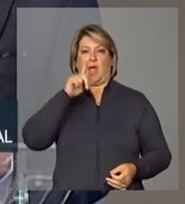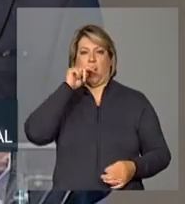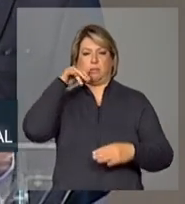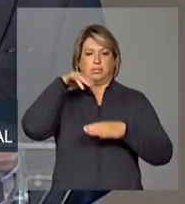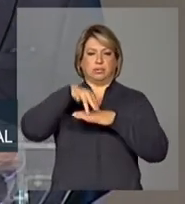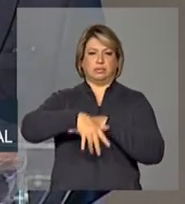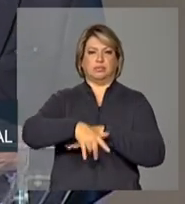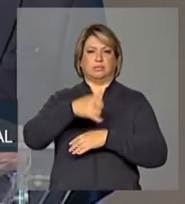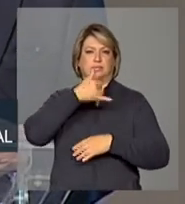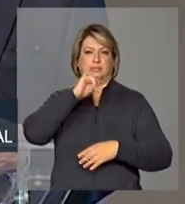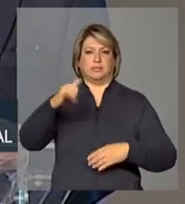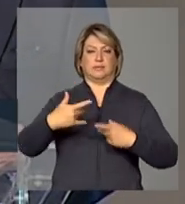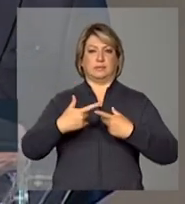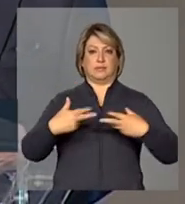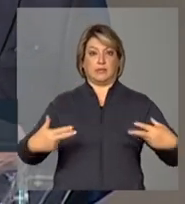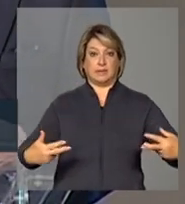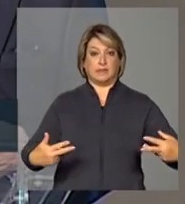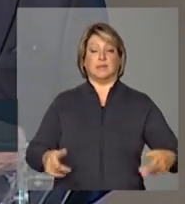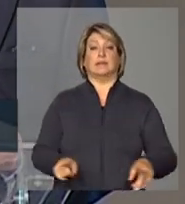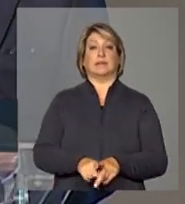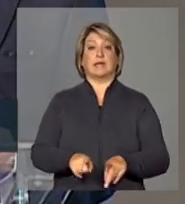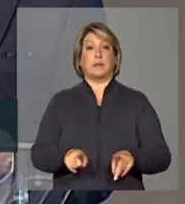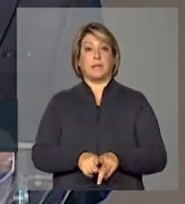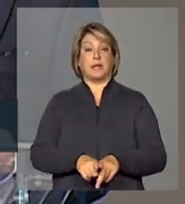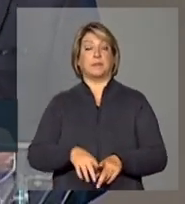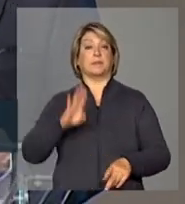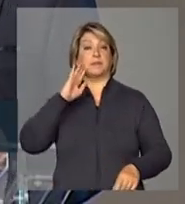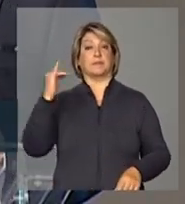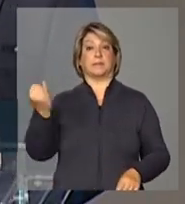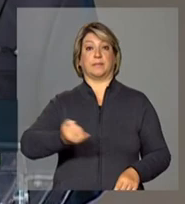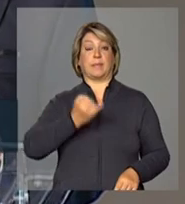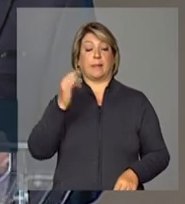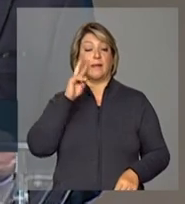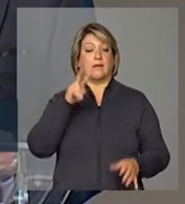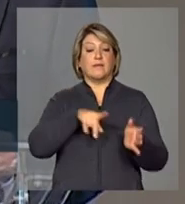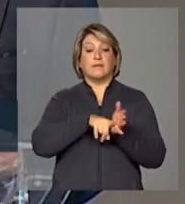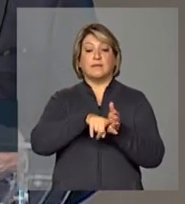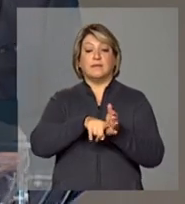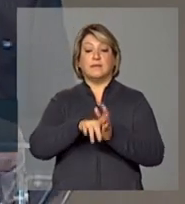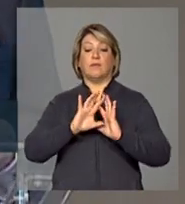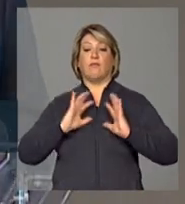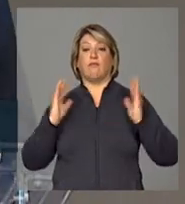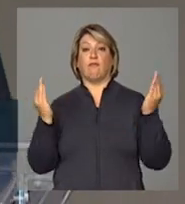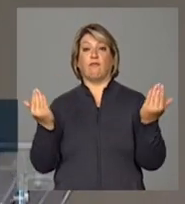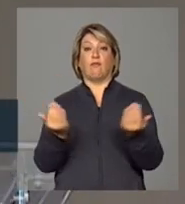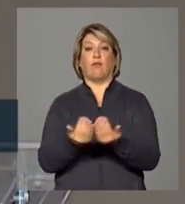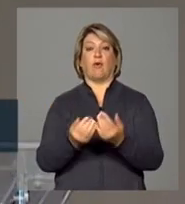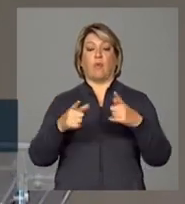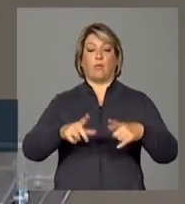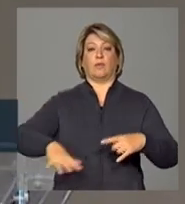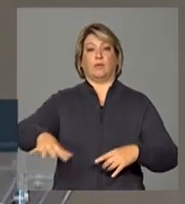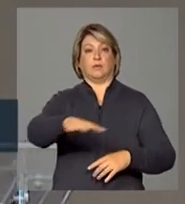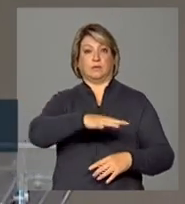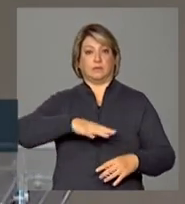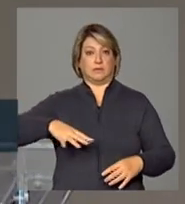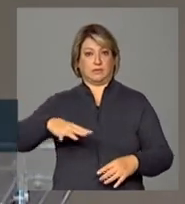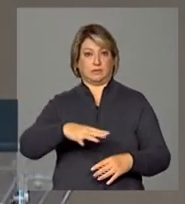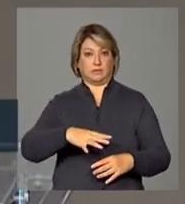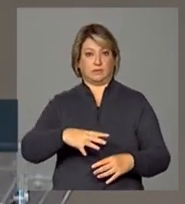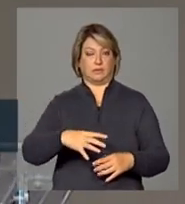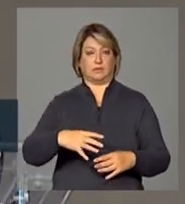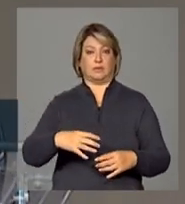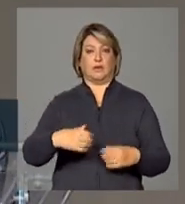fundamental olhar como dinamizar o entorno como dinamizar a sub-região o conjunto de